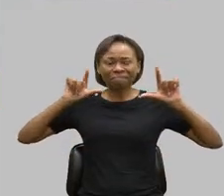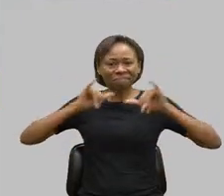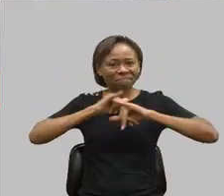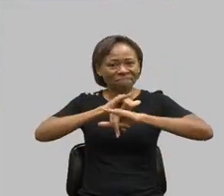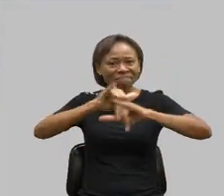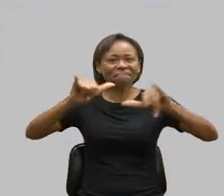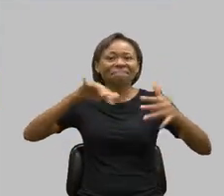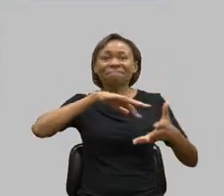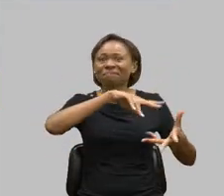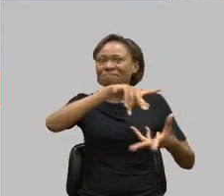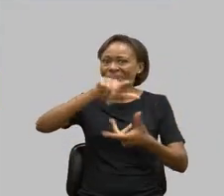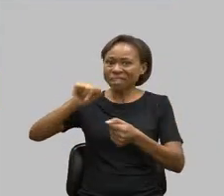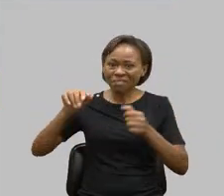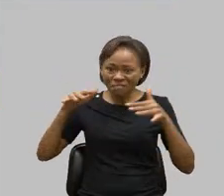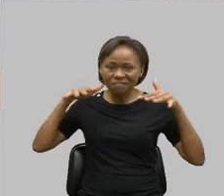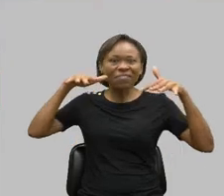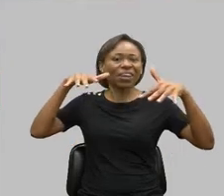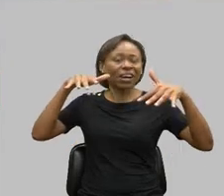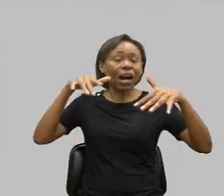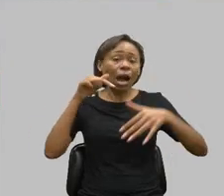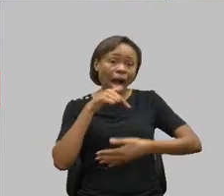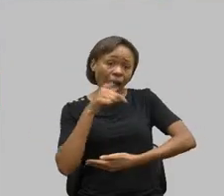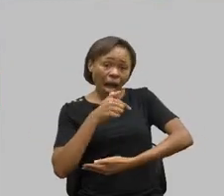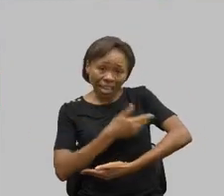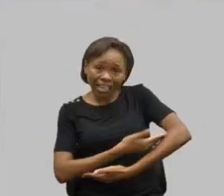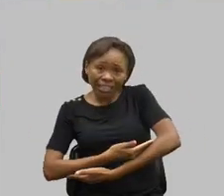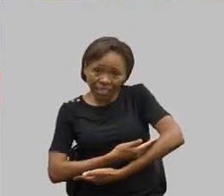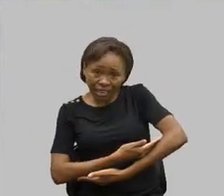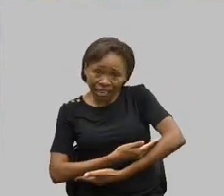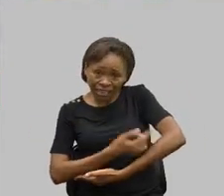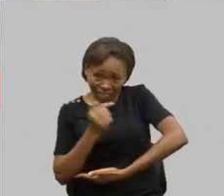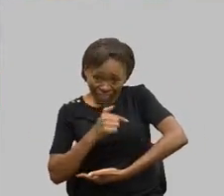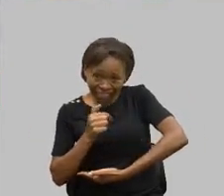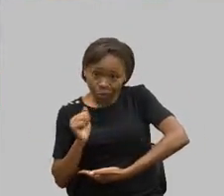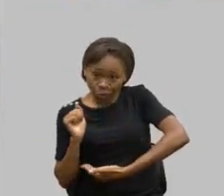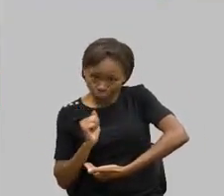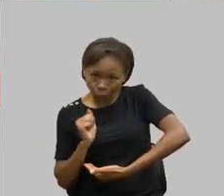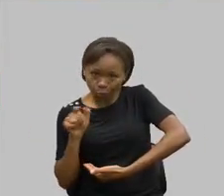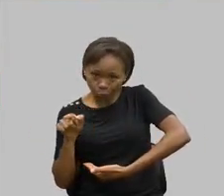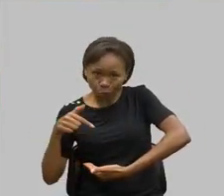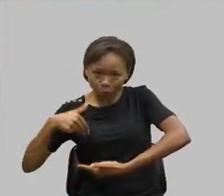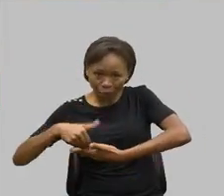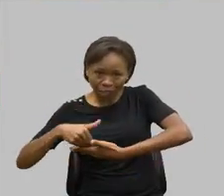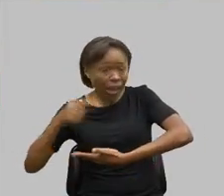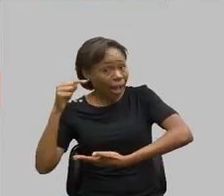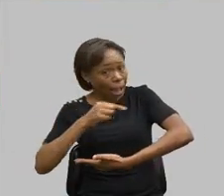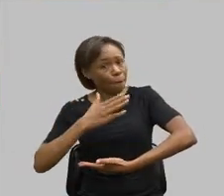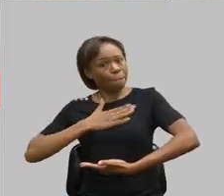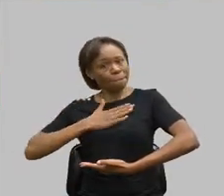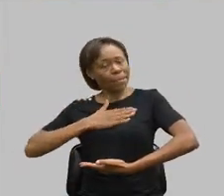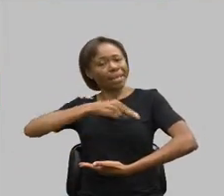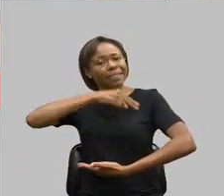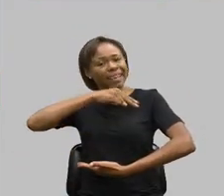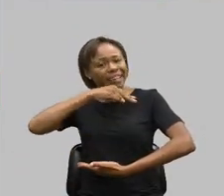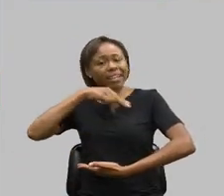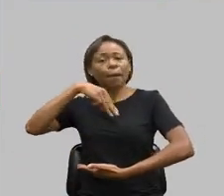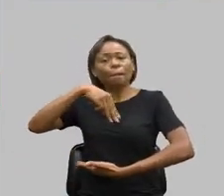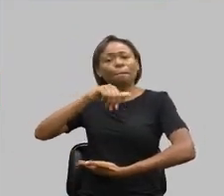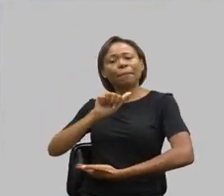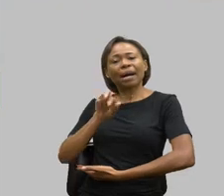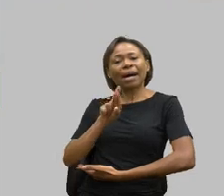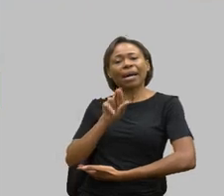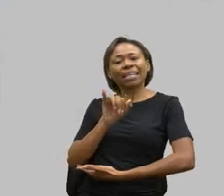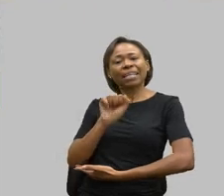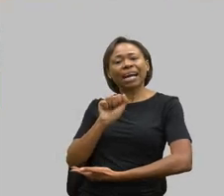aquela criança que estava com o Hulk é a minha neta, Mariazinha. Só do Instagram do Marcelo